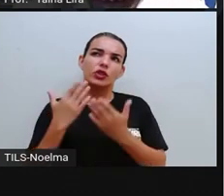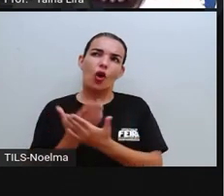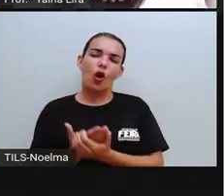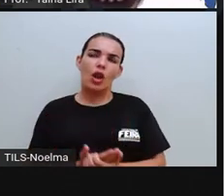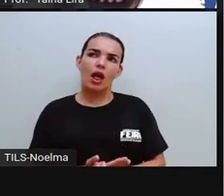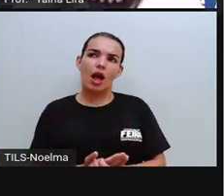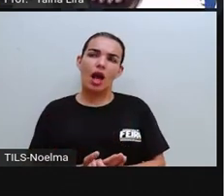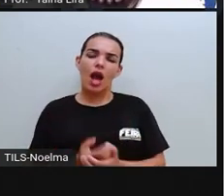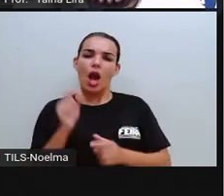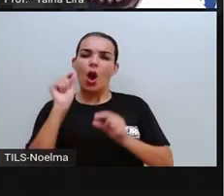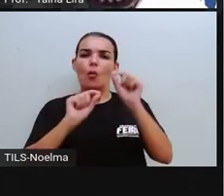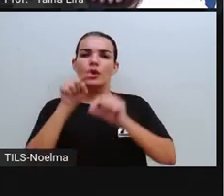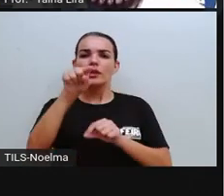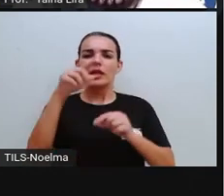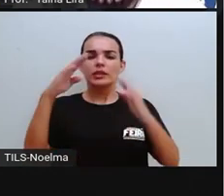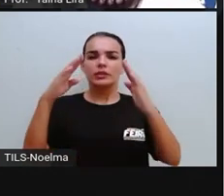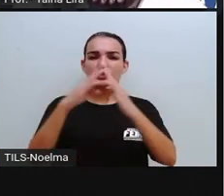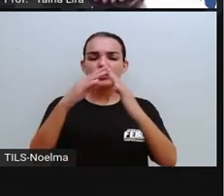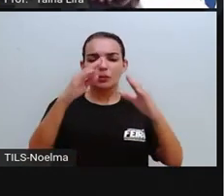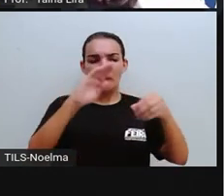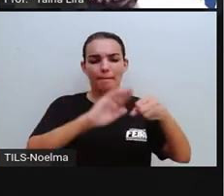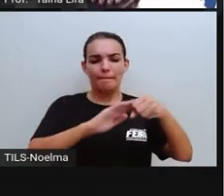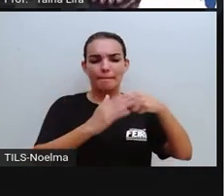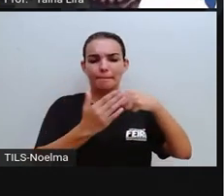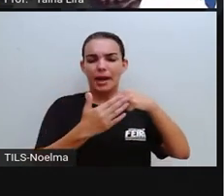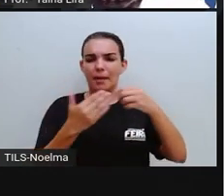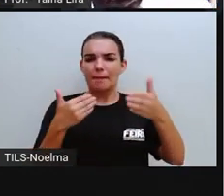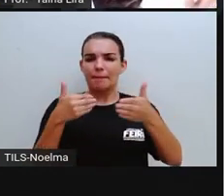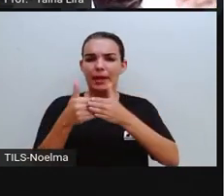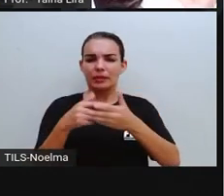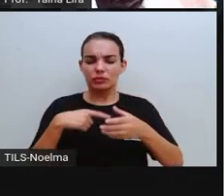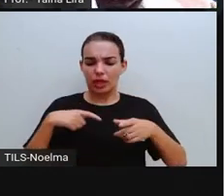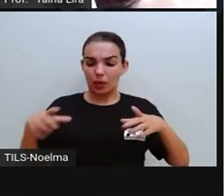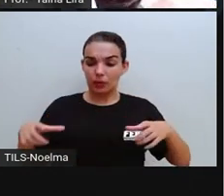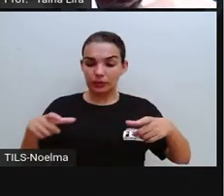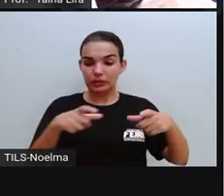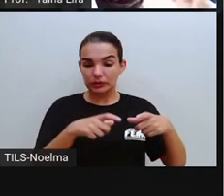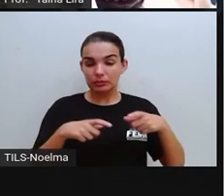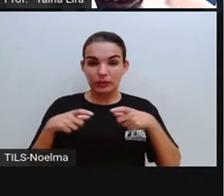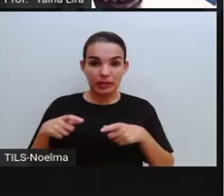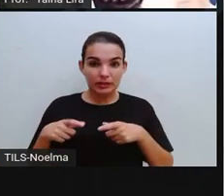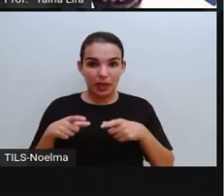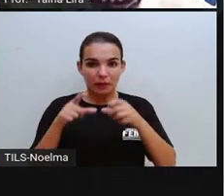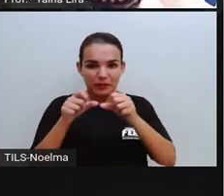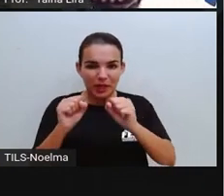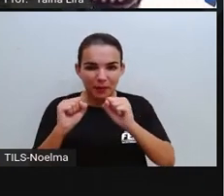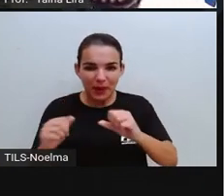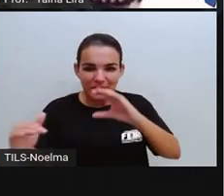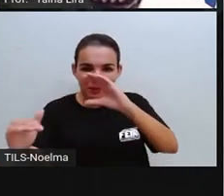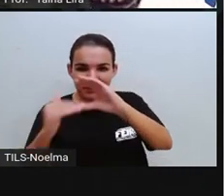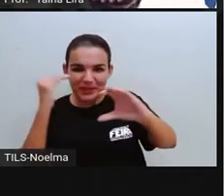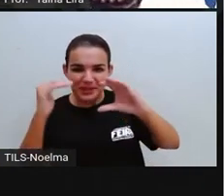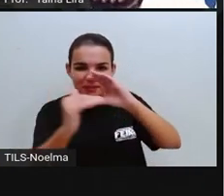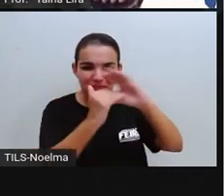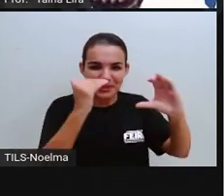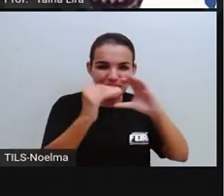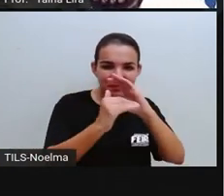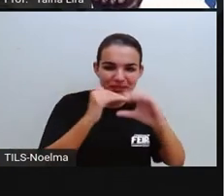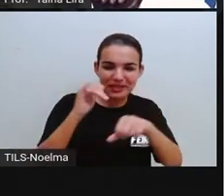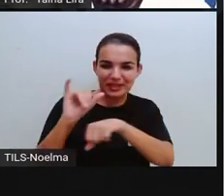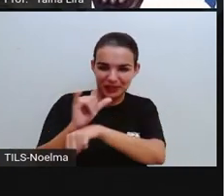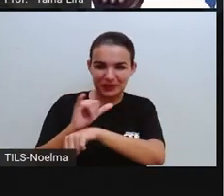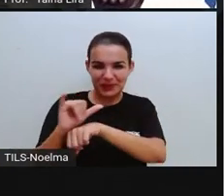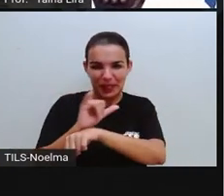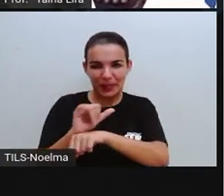é tem aí no seu bairro que é um espaço público? Depois, ó, coloca aqui nos comentários aqui embaixo pra prover o que é que tem